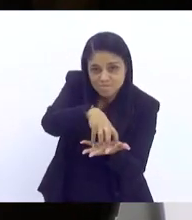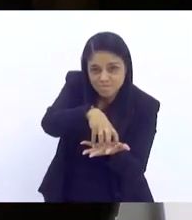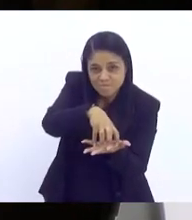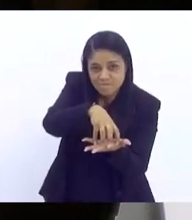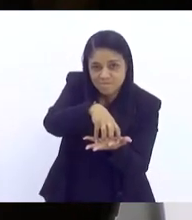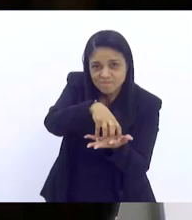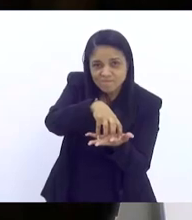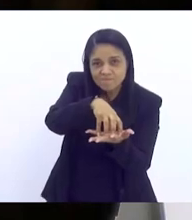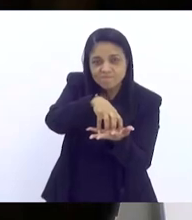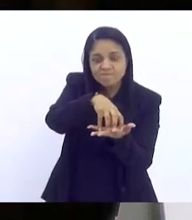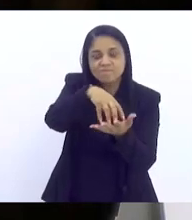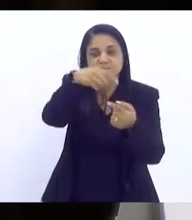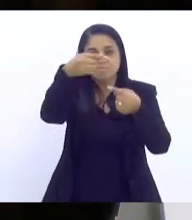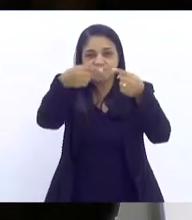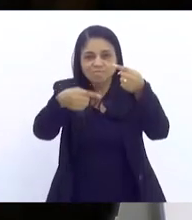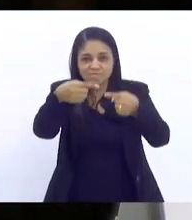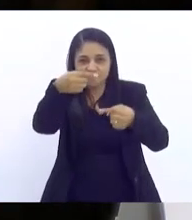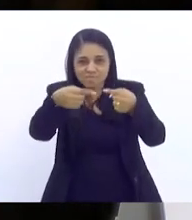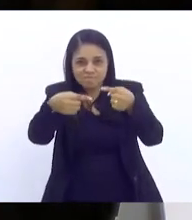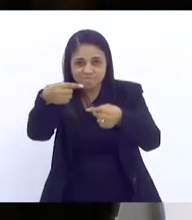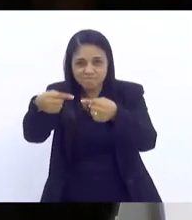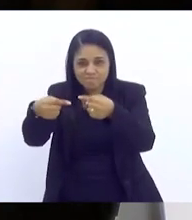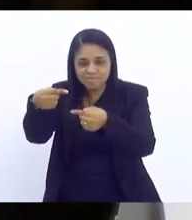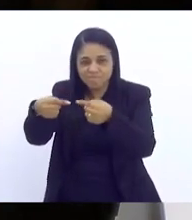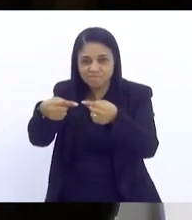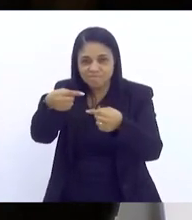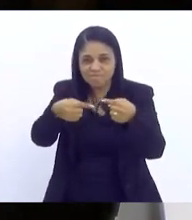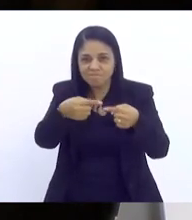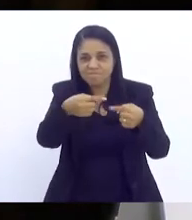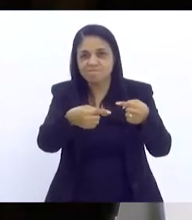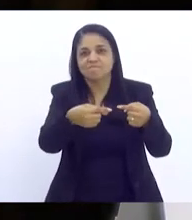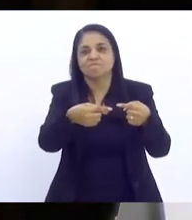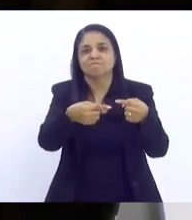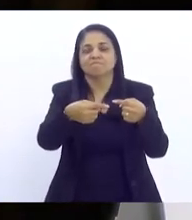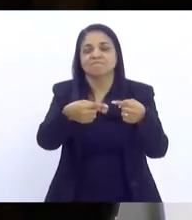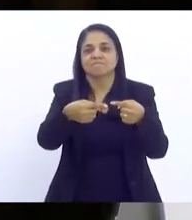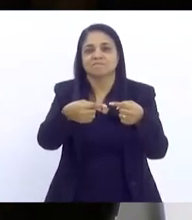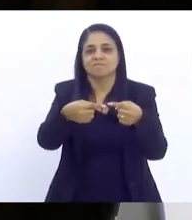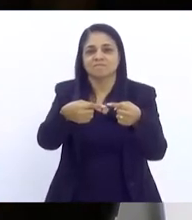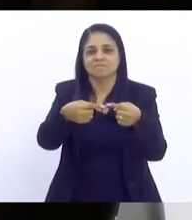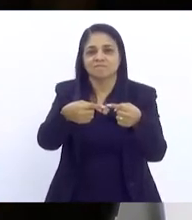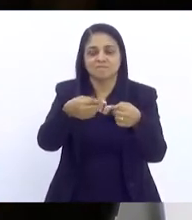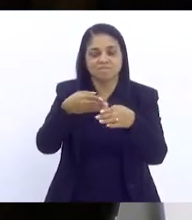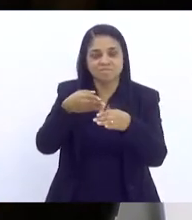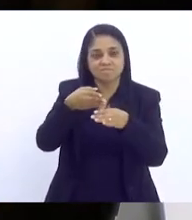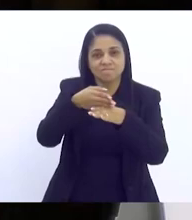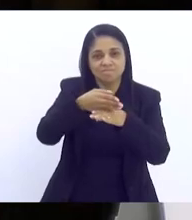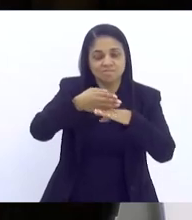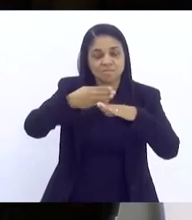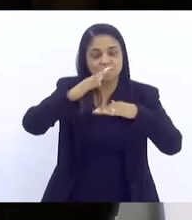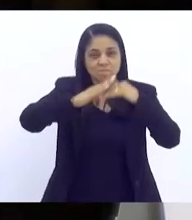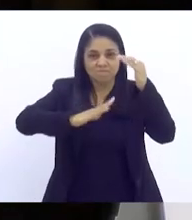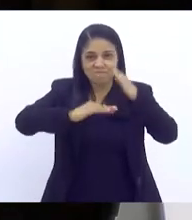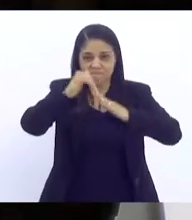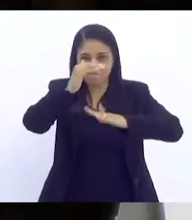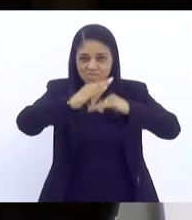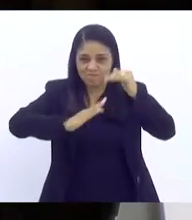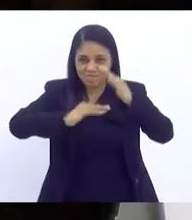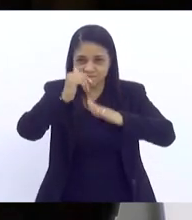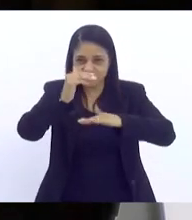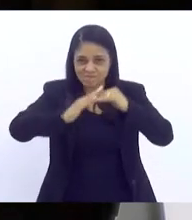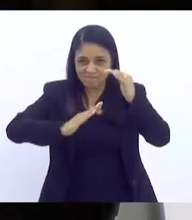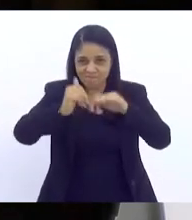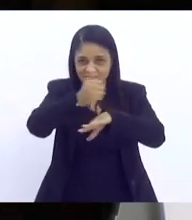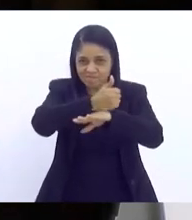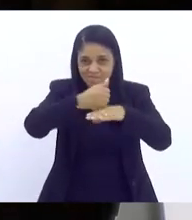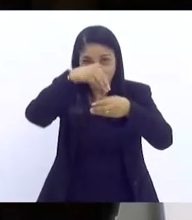que a gente está discutindo, essa invasão que foi dito sobre núcleos profissionais na escola, eu acho que a gente precisa